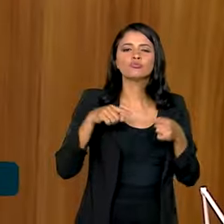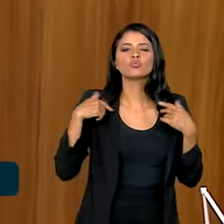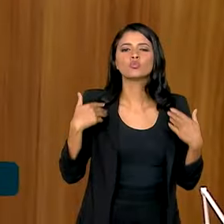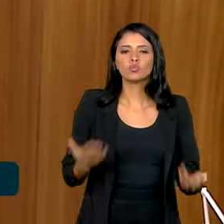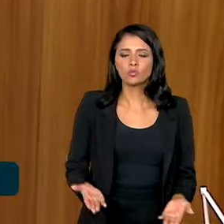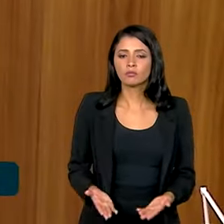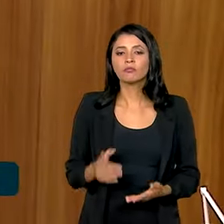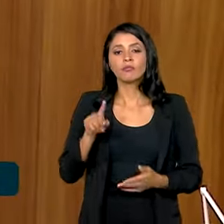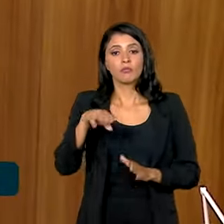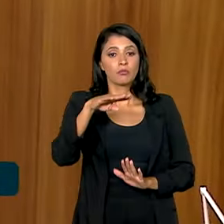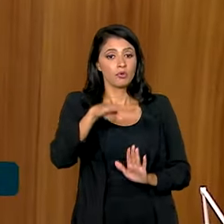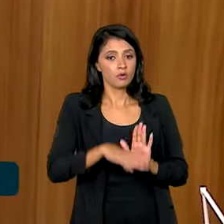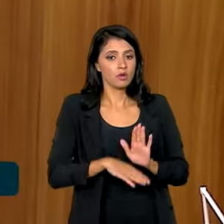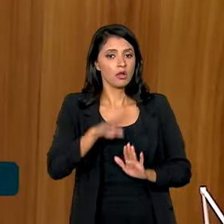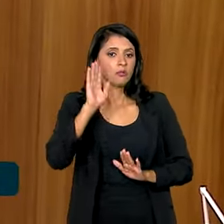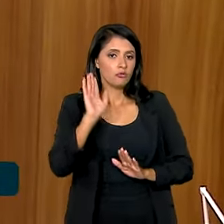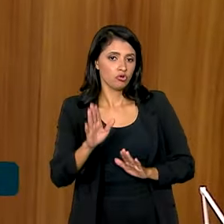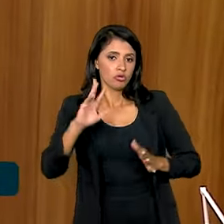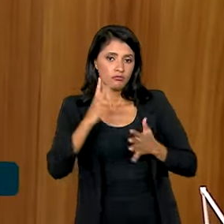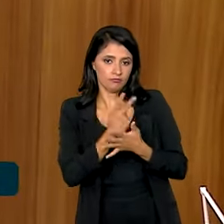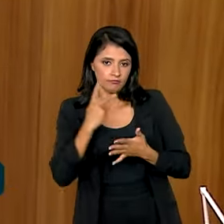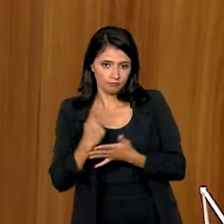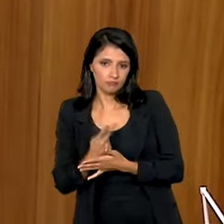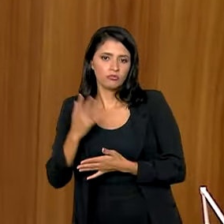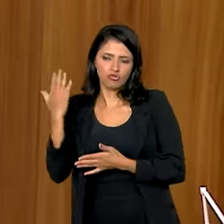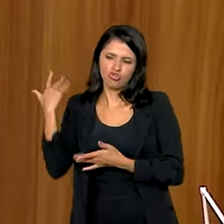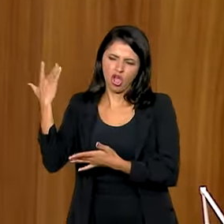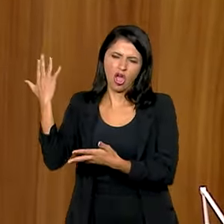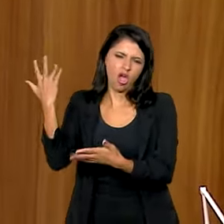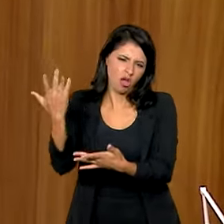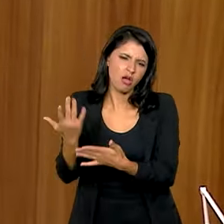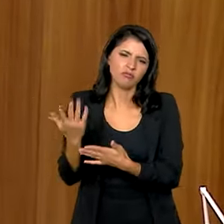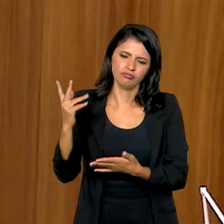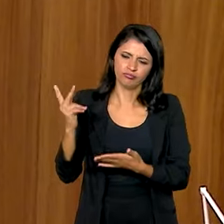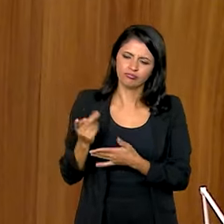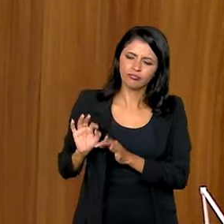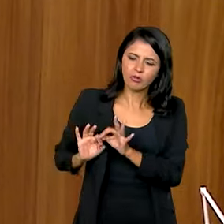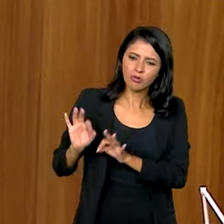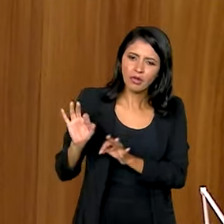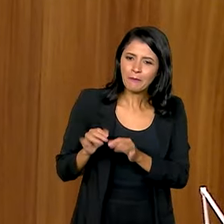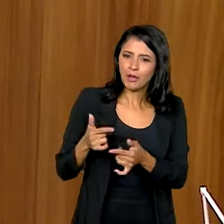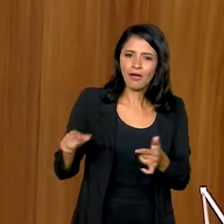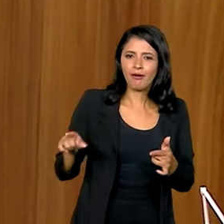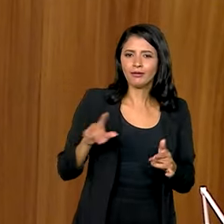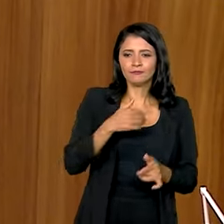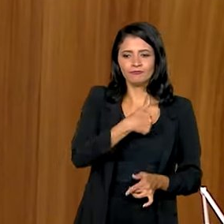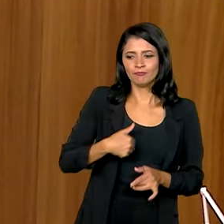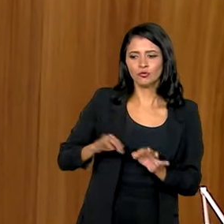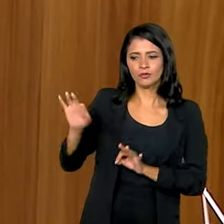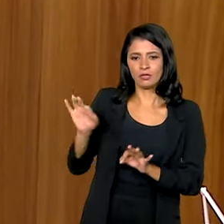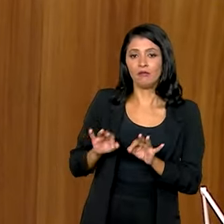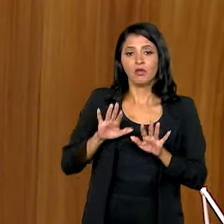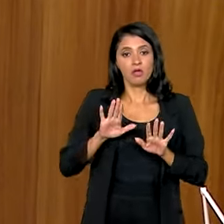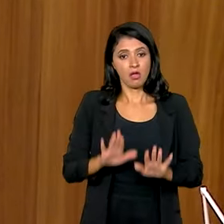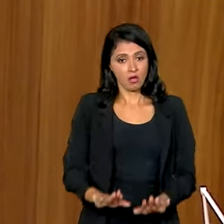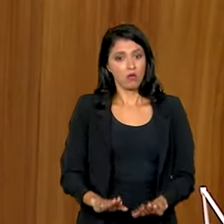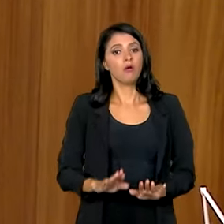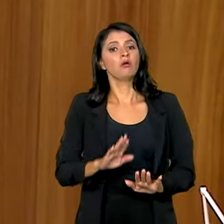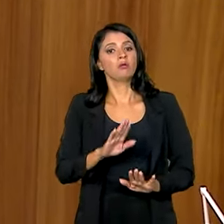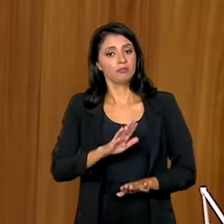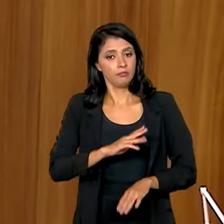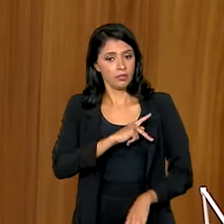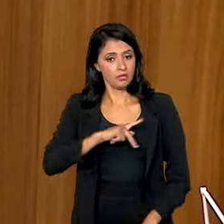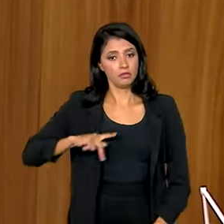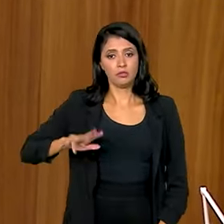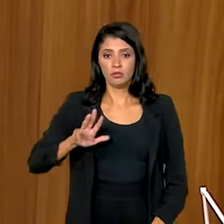programa que já vem acontecendo e vinha sem a organização do Estado. Então, o presidente Lula editou um decreto